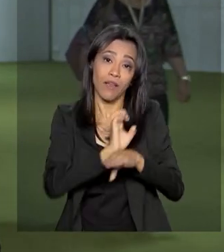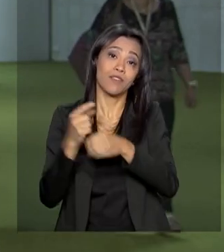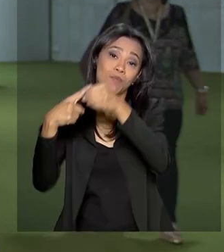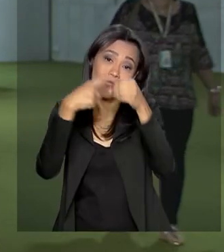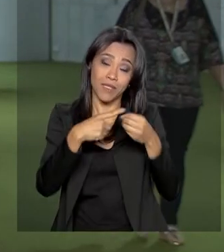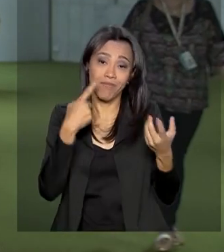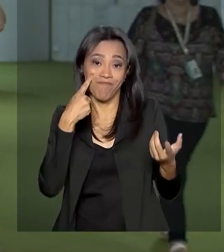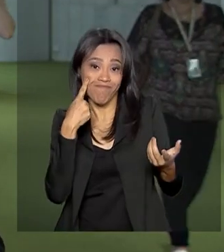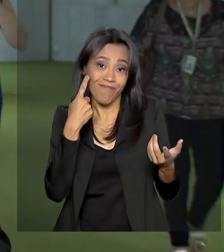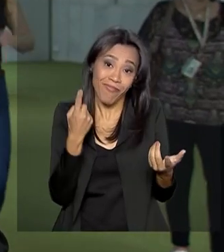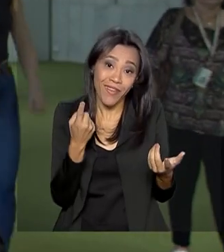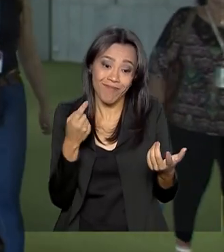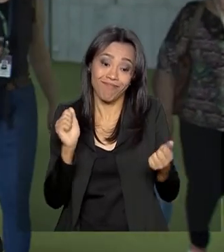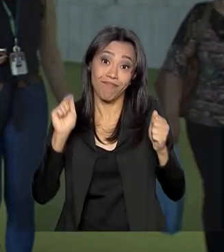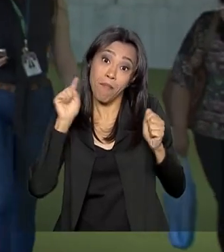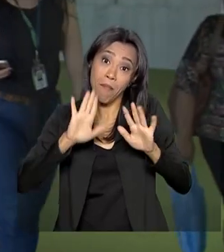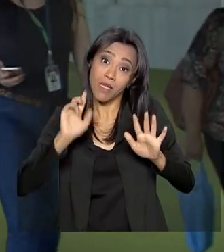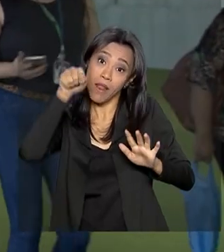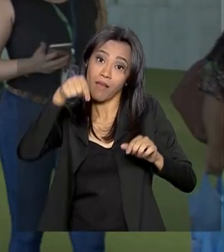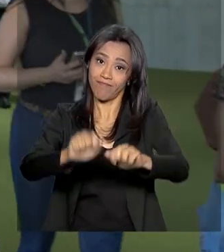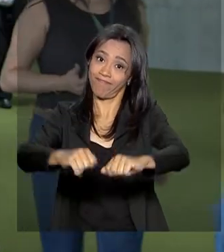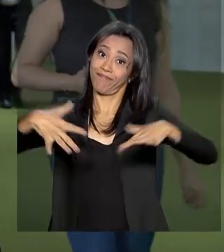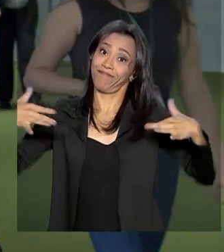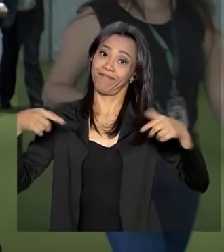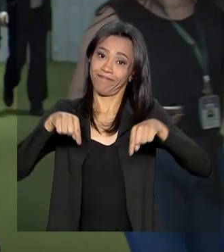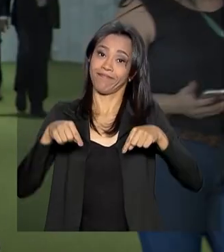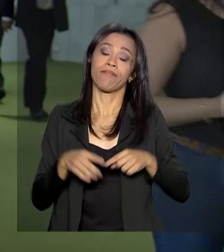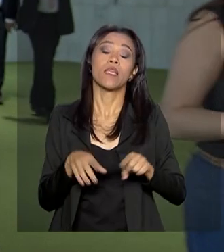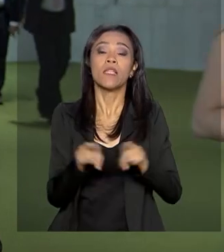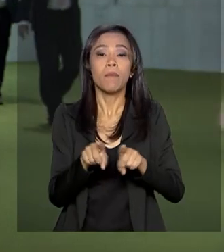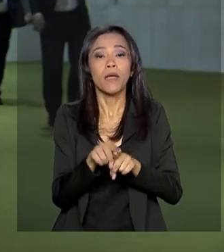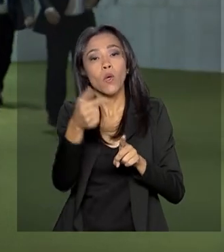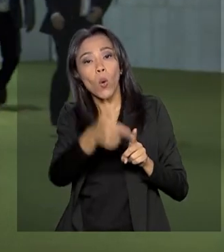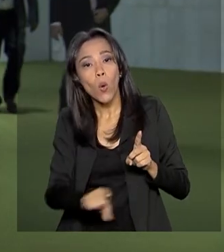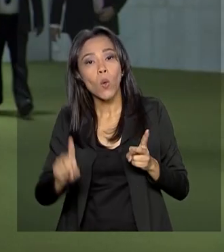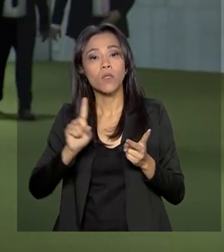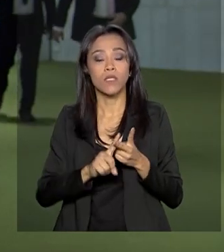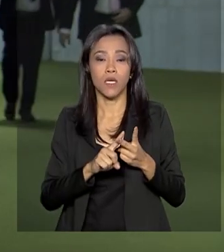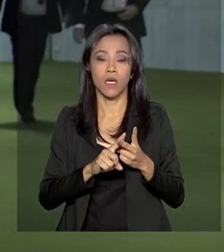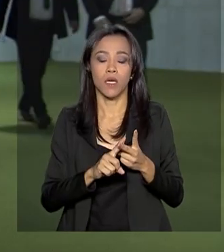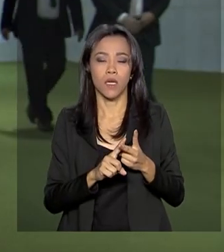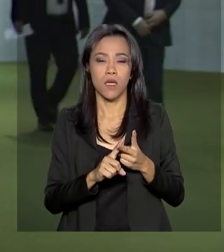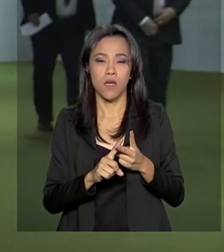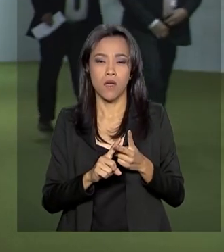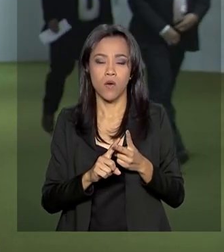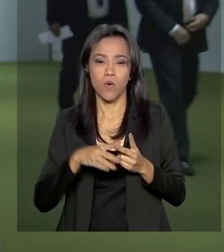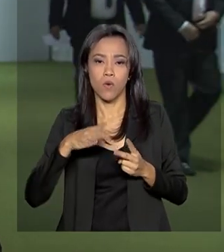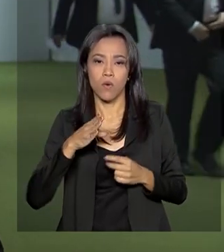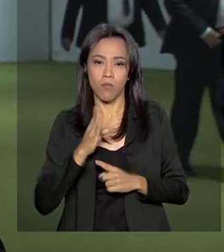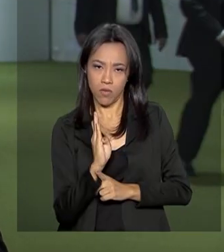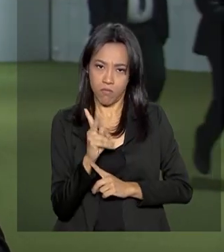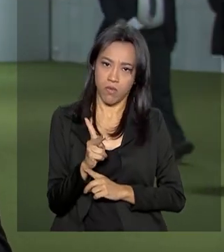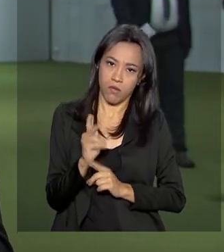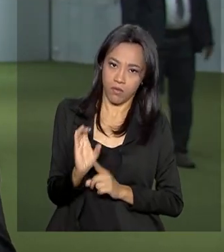incluiu no texto novos critérios para o benefício, para o recebimento do benefício de prestação